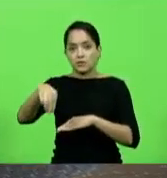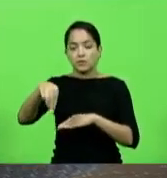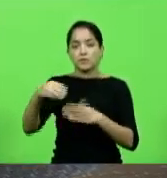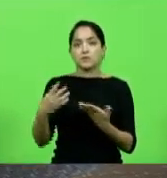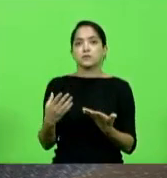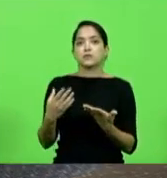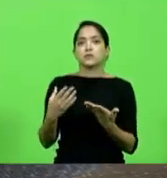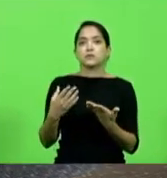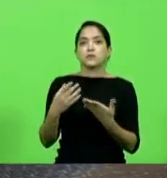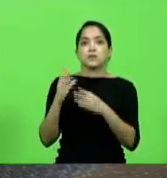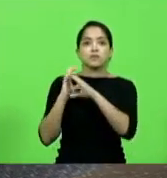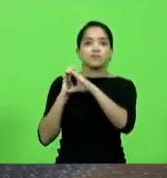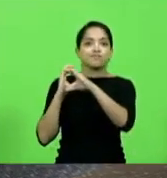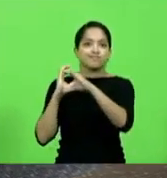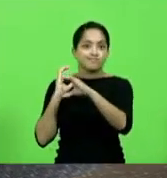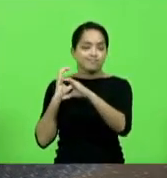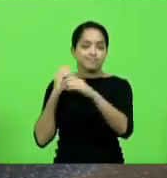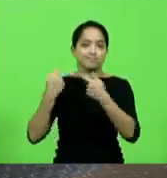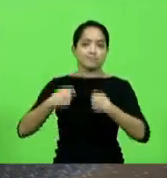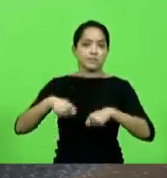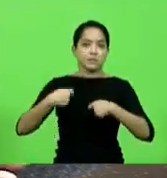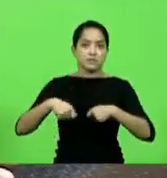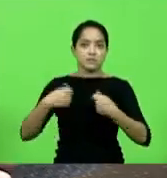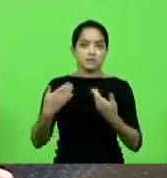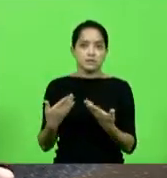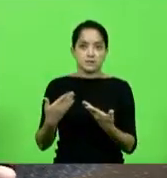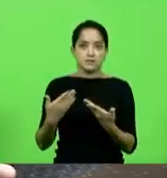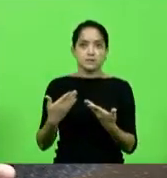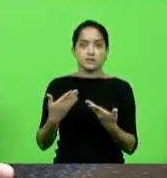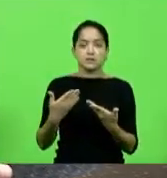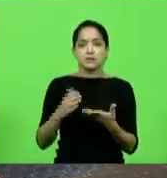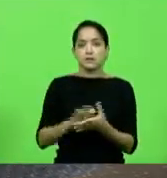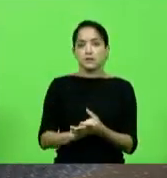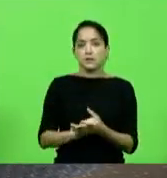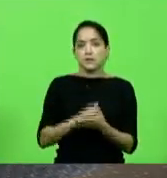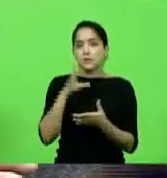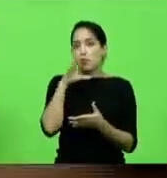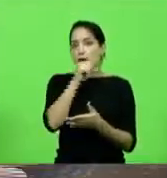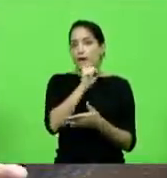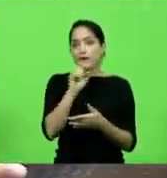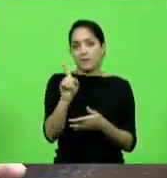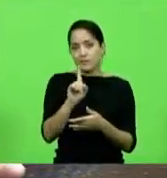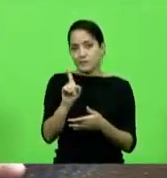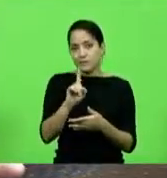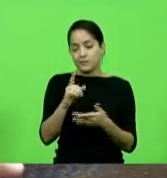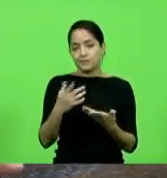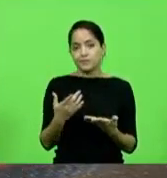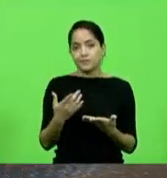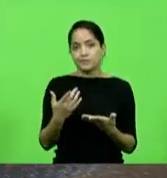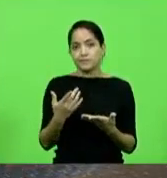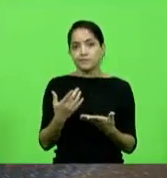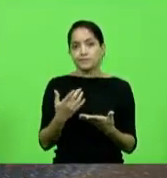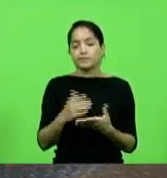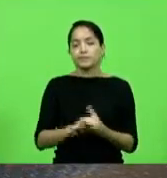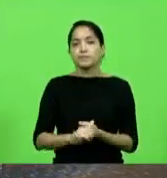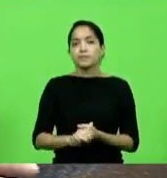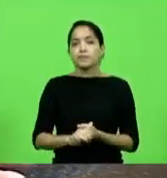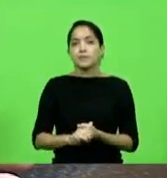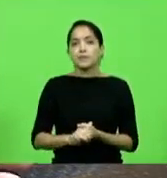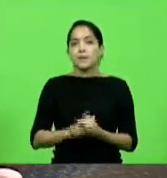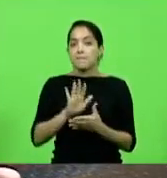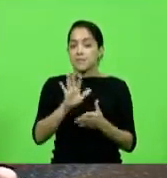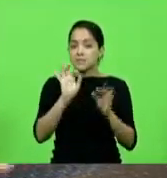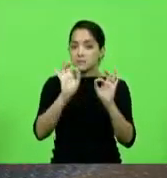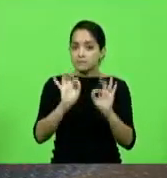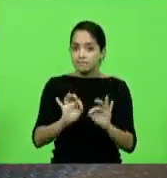engenharia evidentemente que não se faz com tanta rapidez mas tenha certeza e